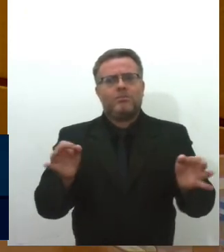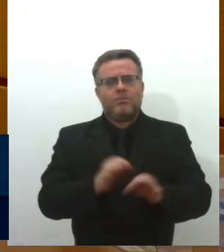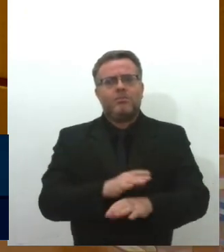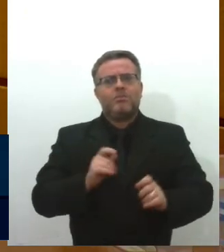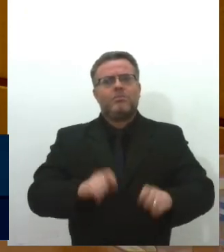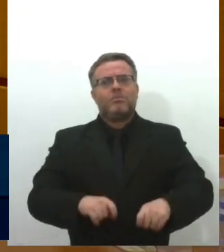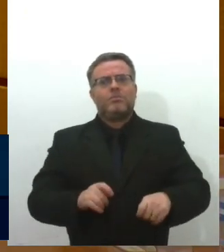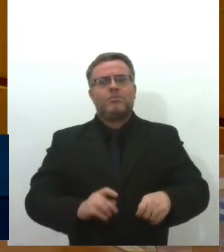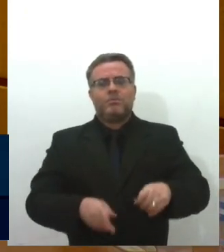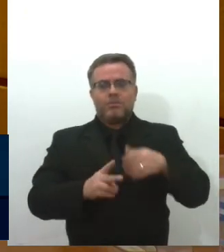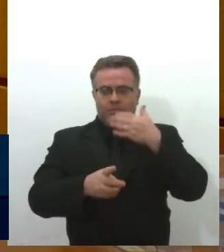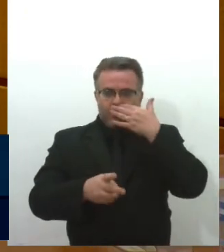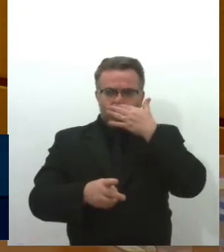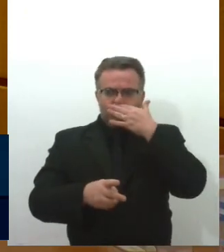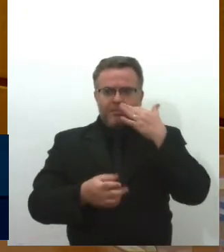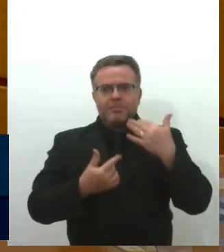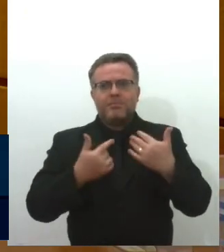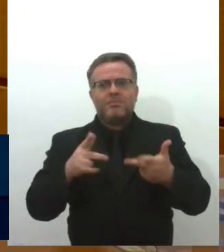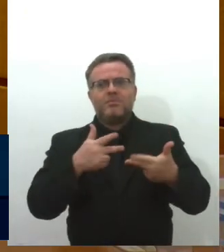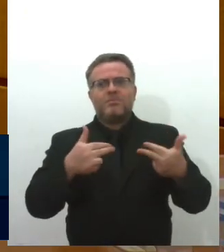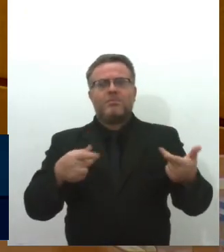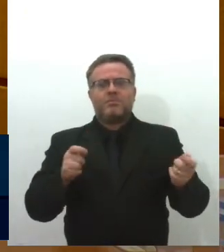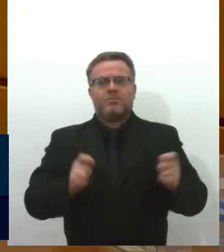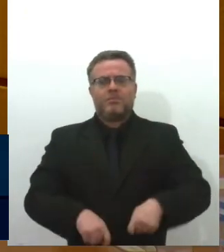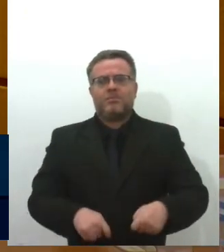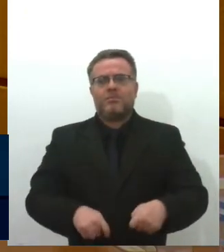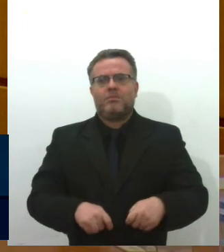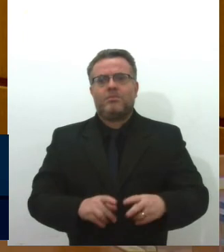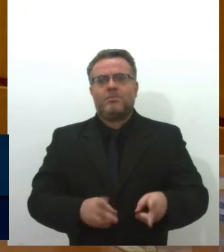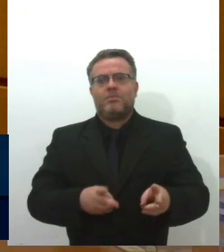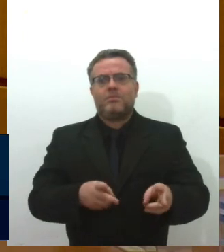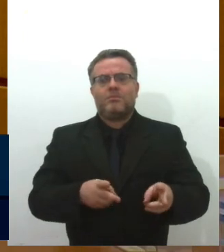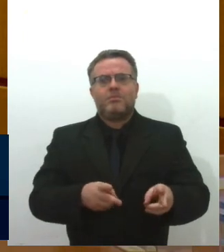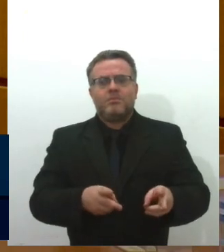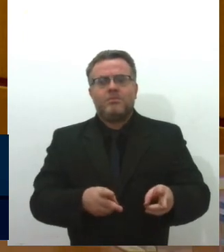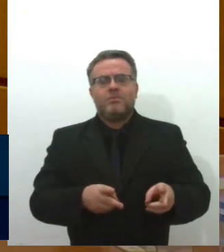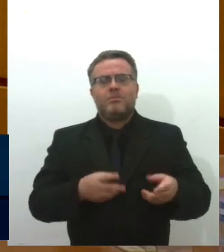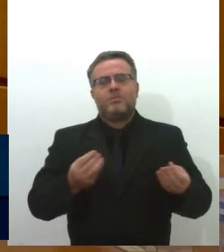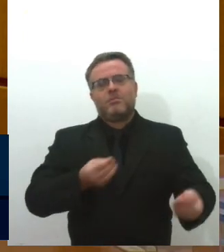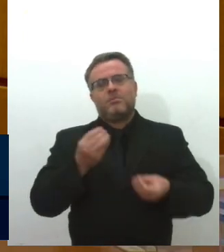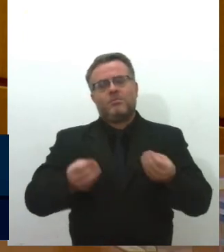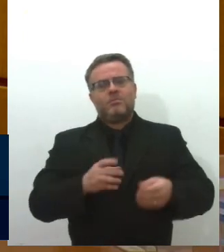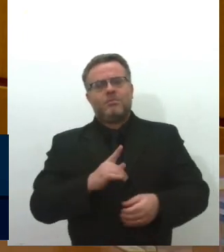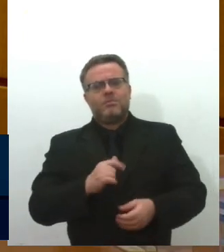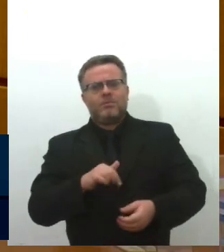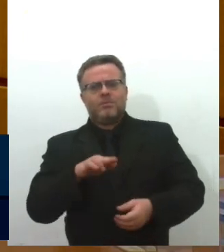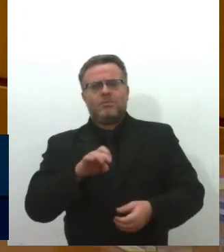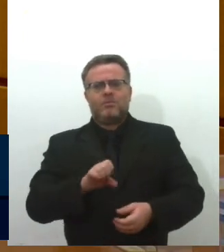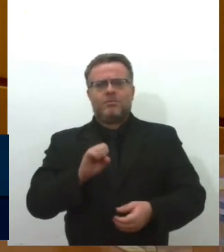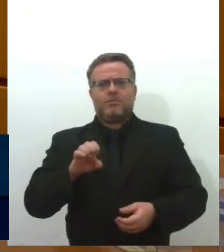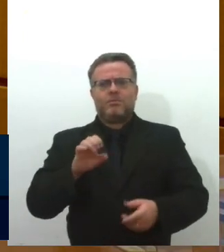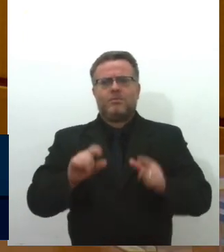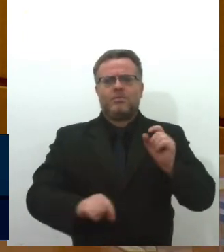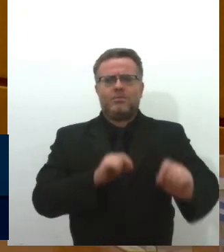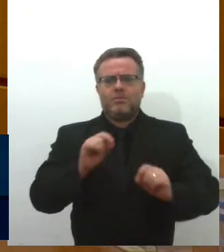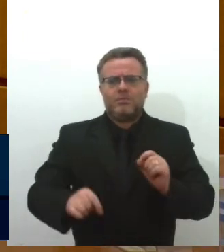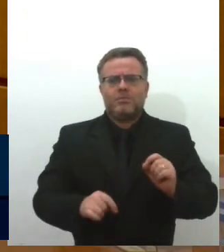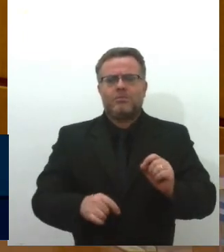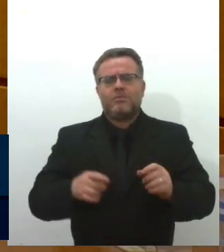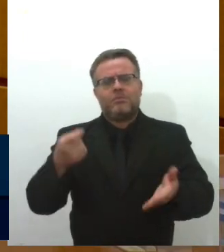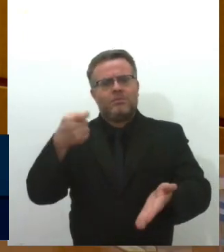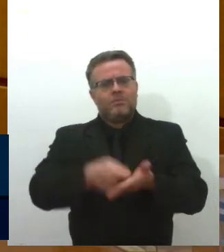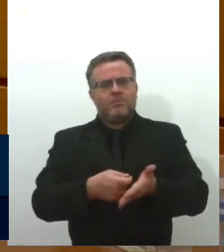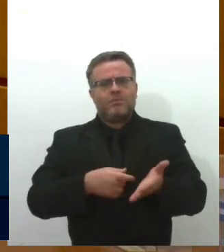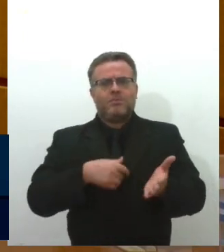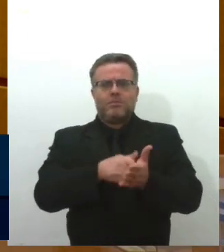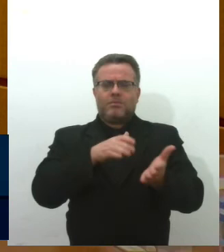E aí a gente tem outro ponto, senhores. Ações recentes, olha, da Agresi em relação à tarifa e à forma de cobrança